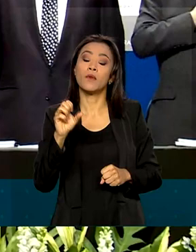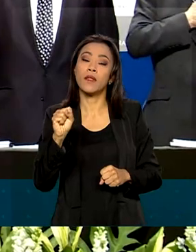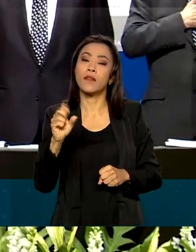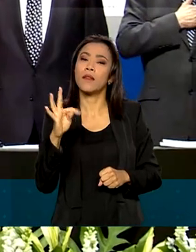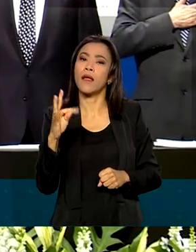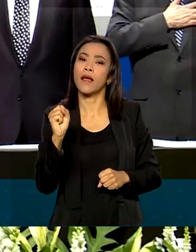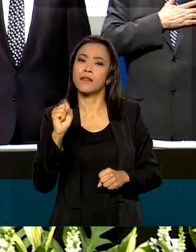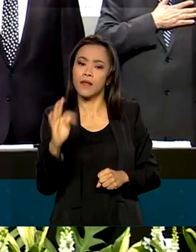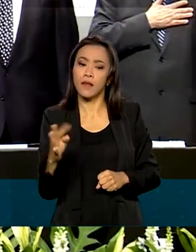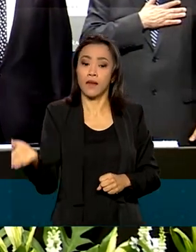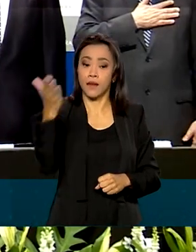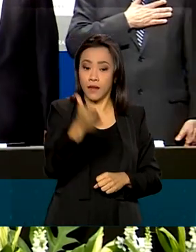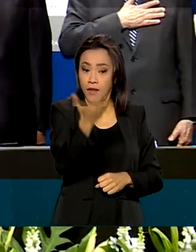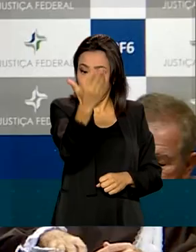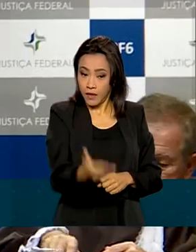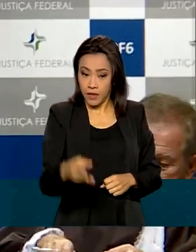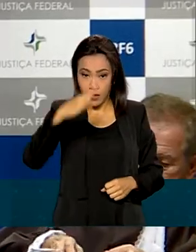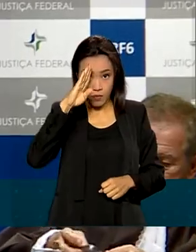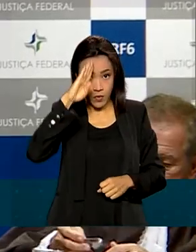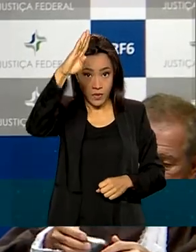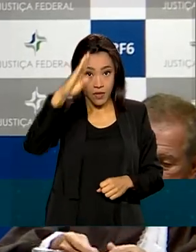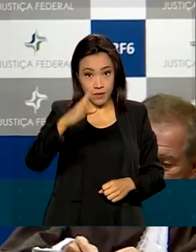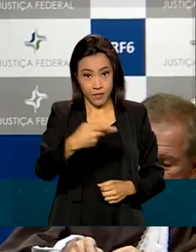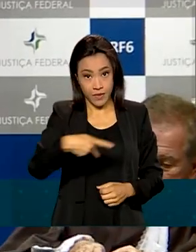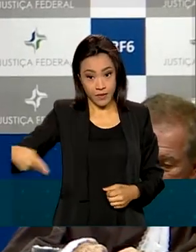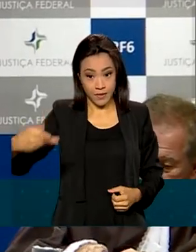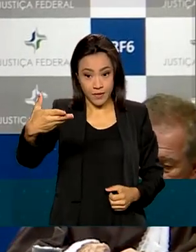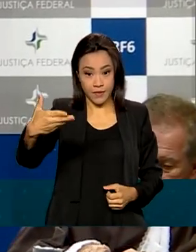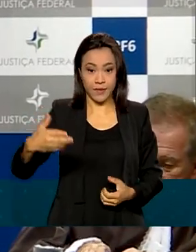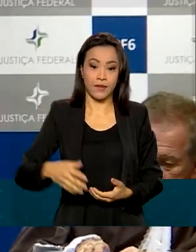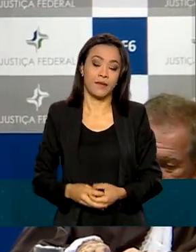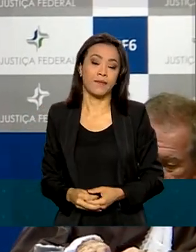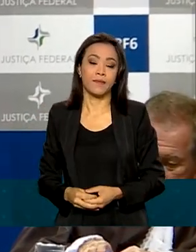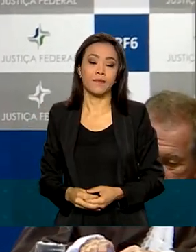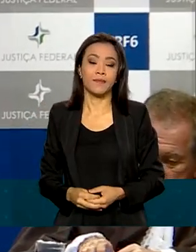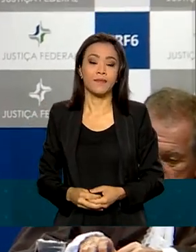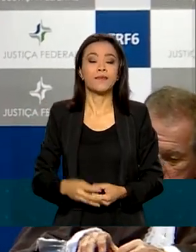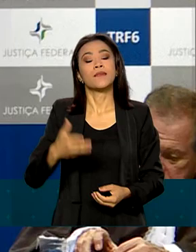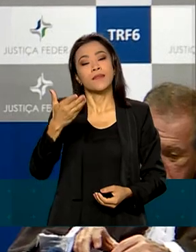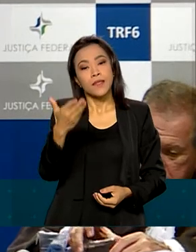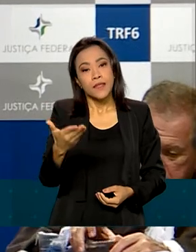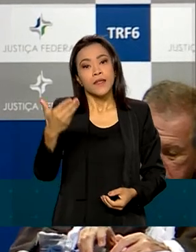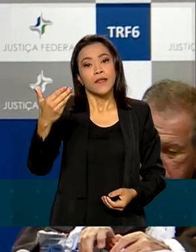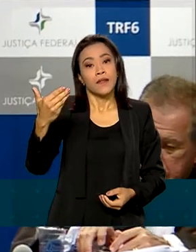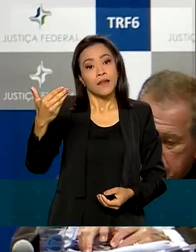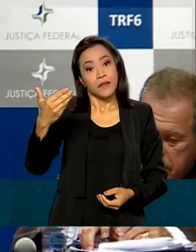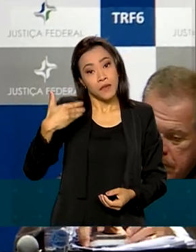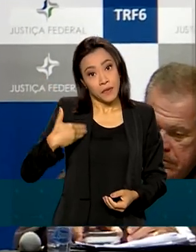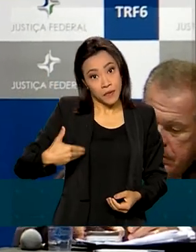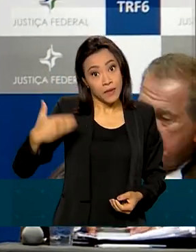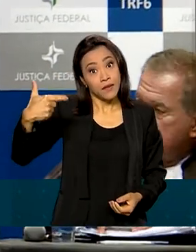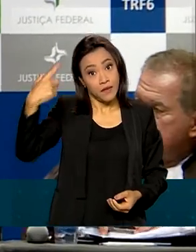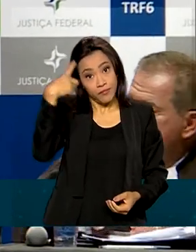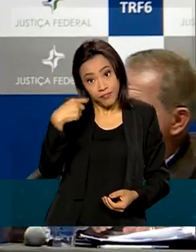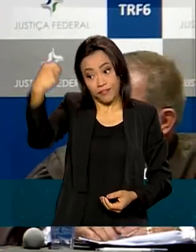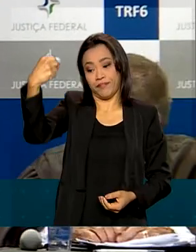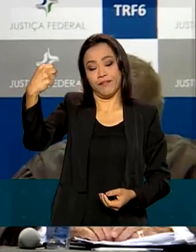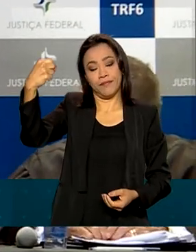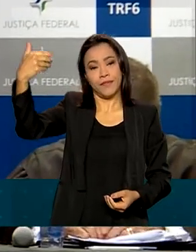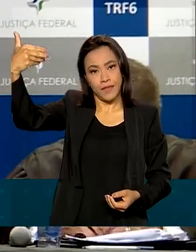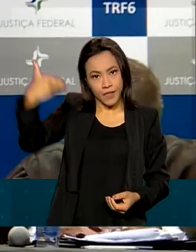a presidência da República. Quis o destino que eu fosse o presidente